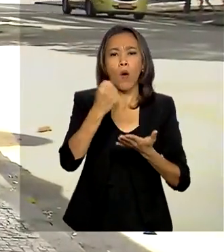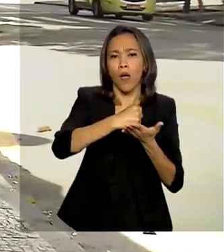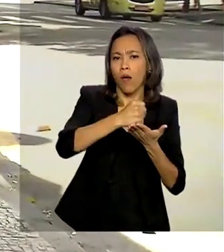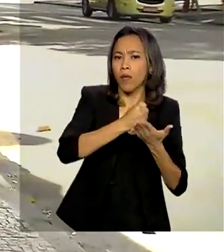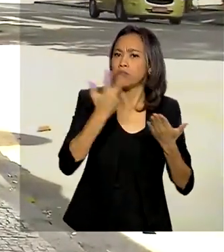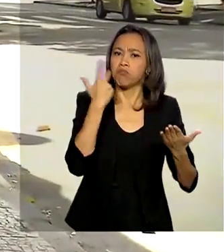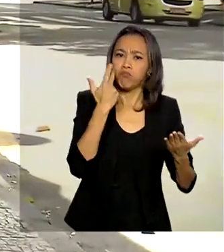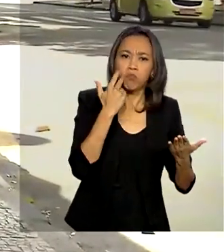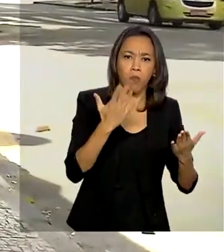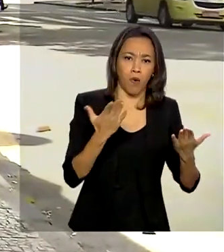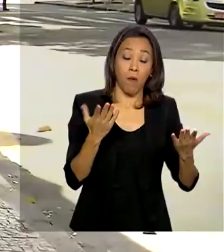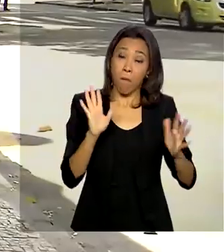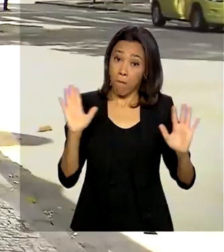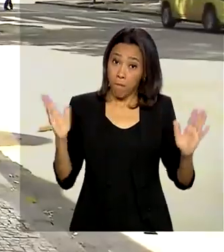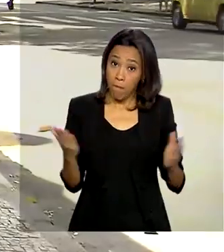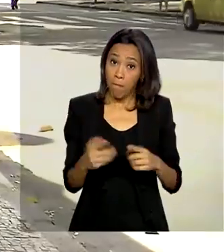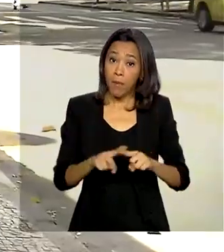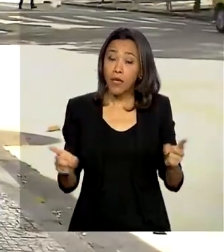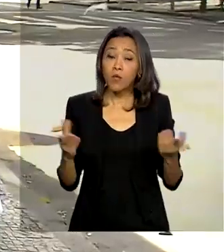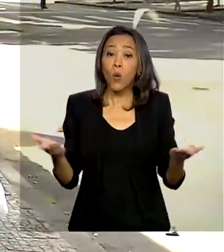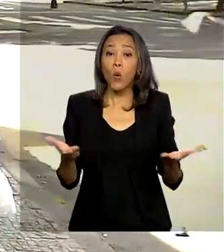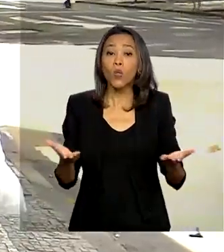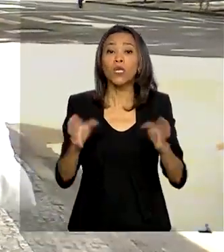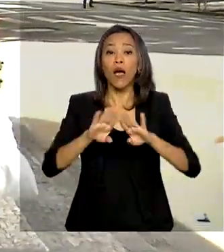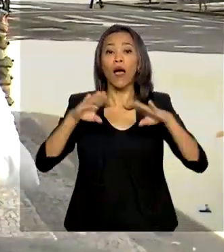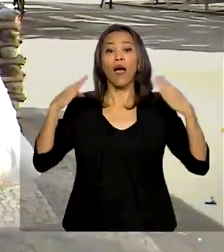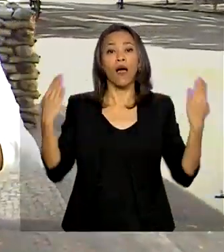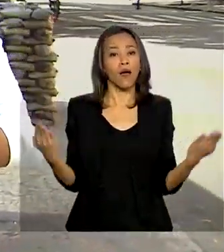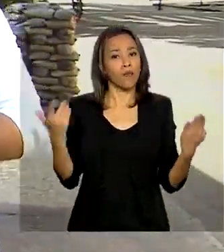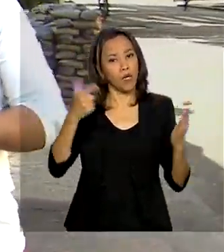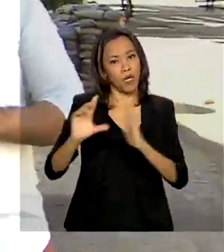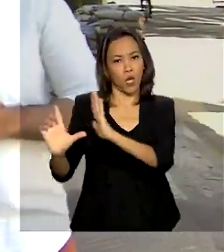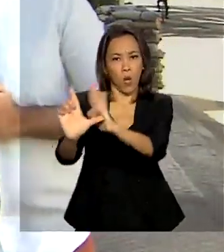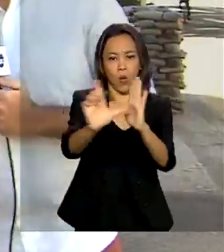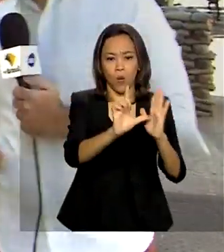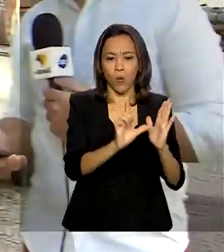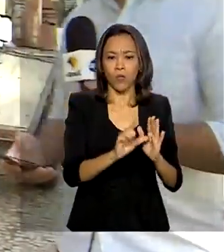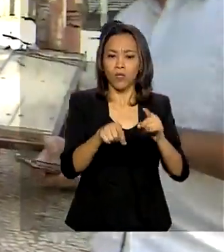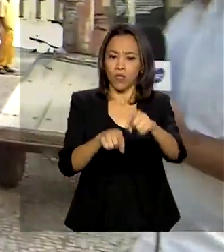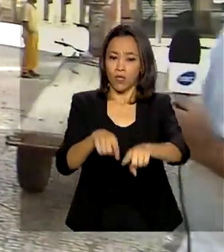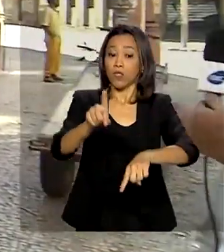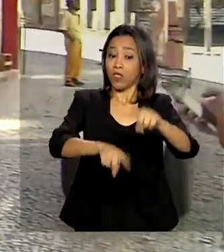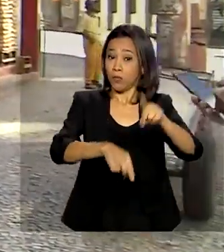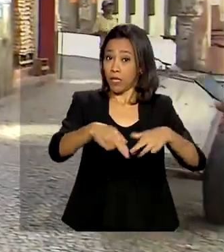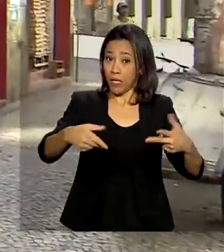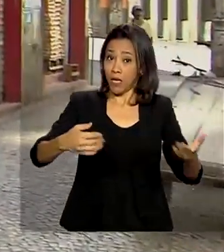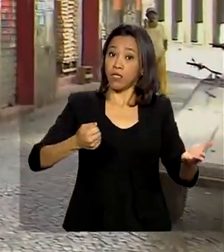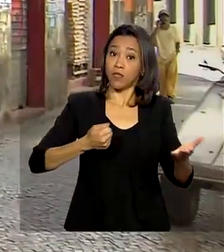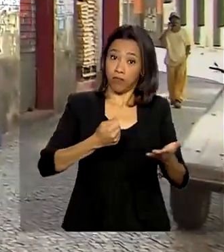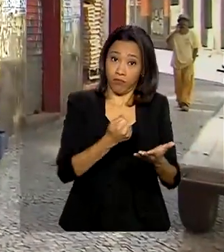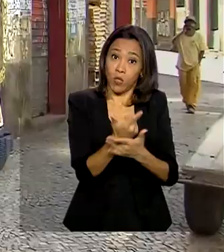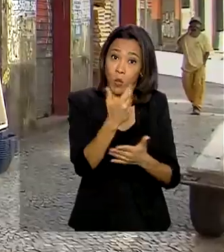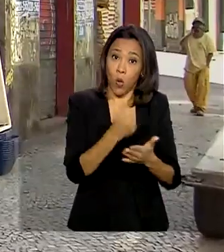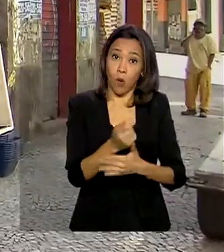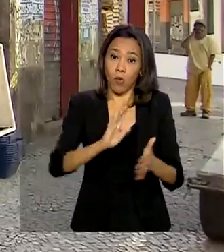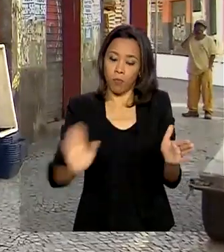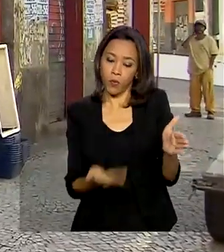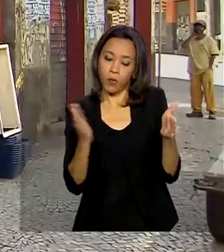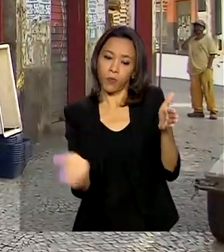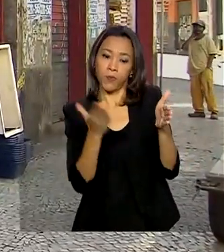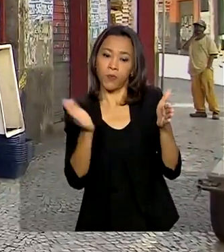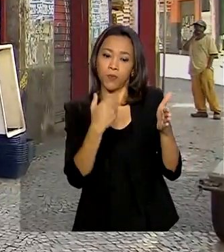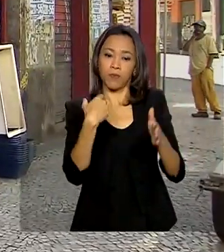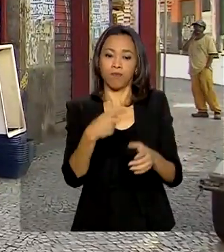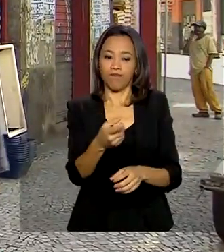mas a partir de hoje reabrem lojas de conveniência e também de material de construção, como essa aqui, ao meu lado.